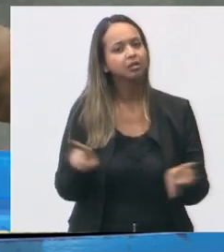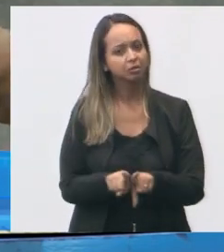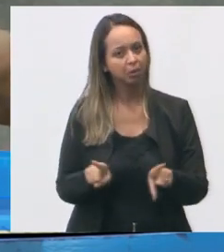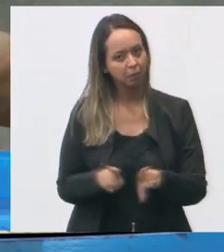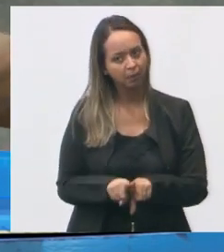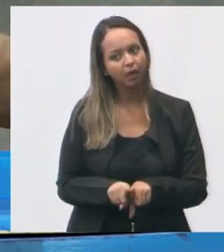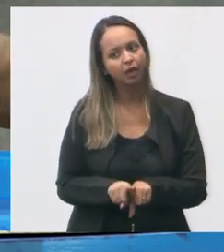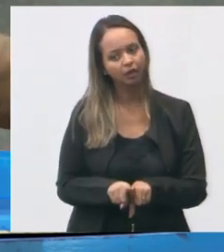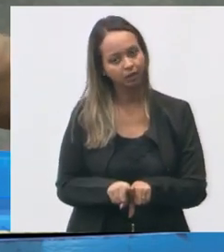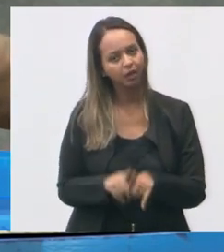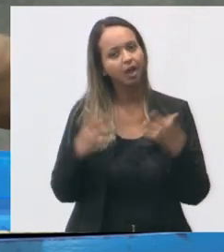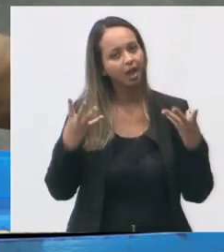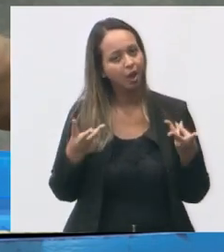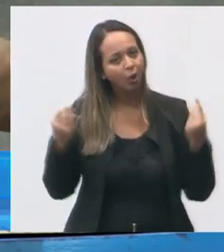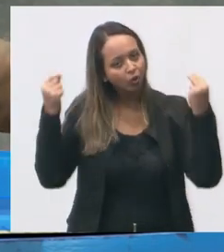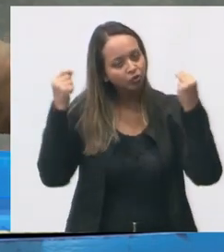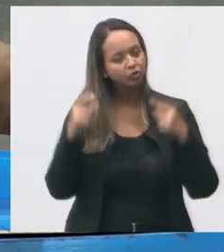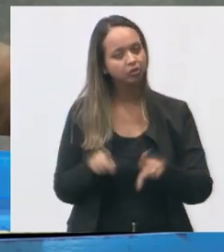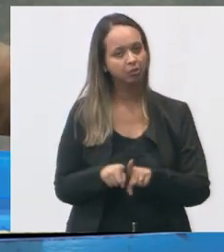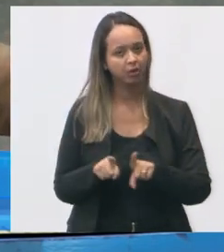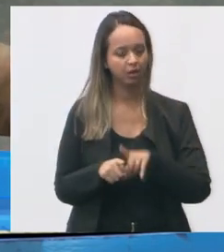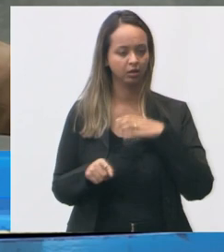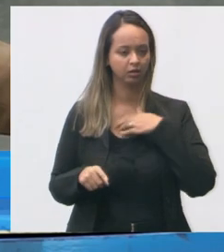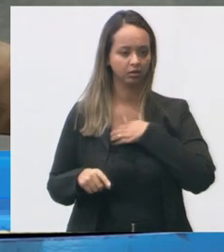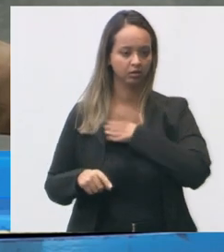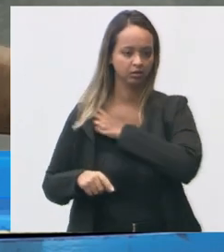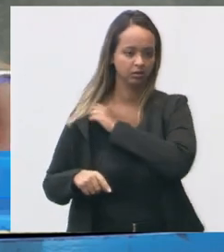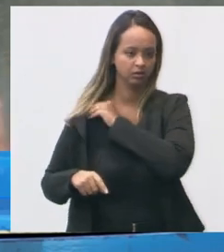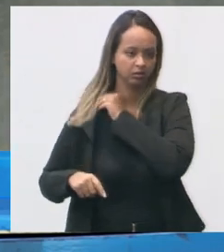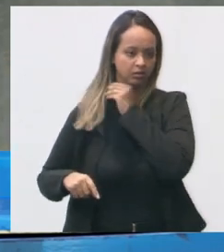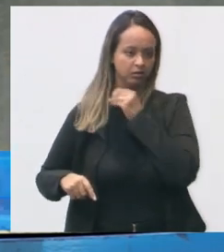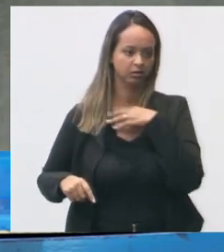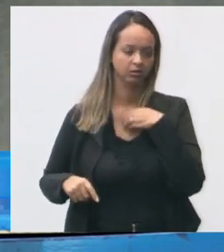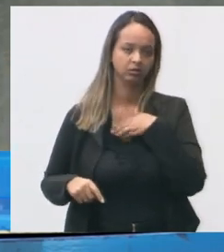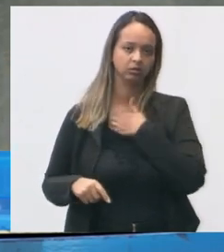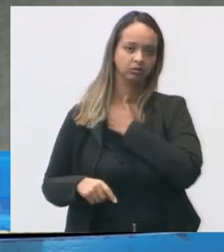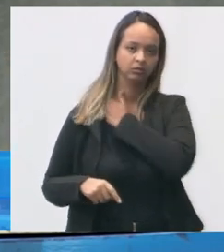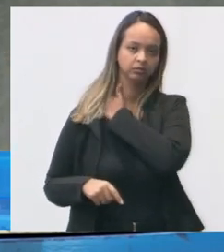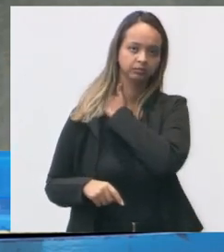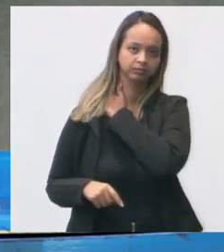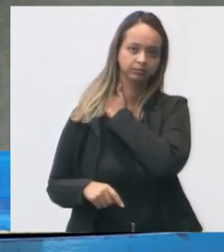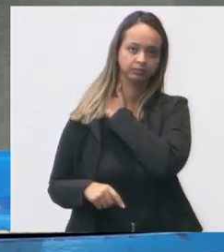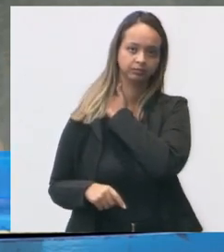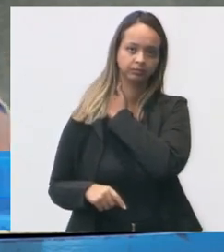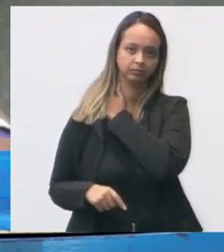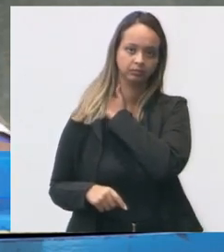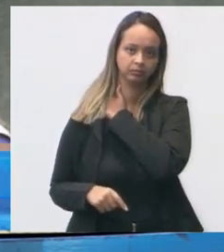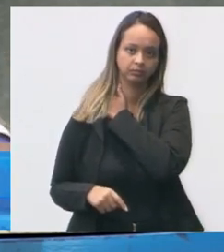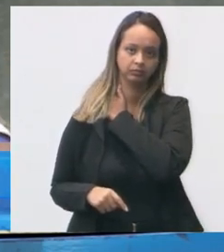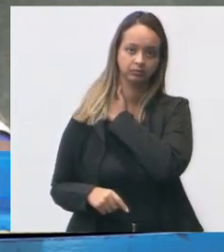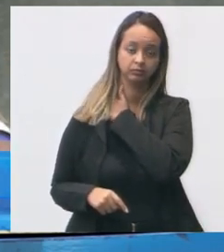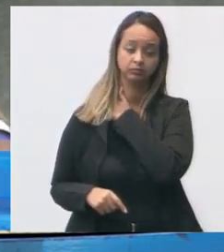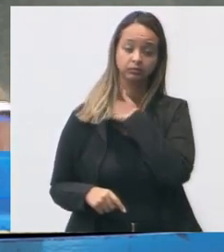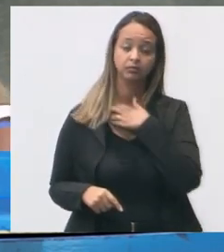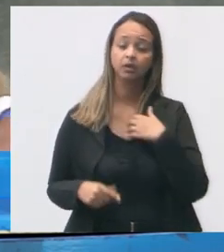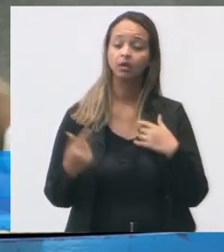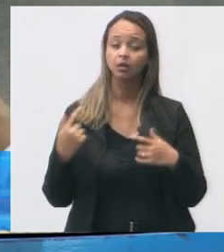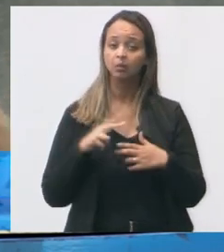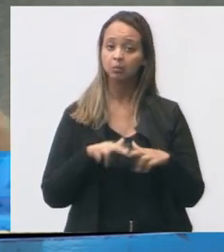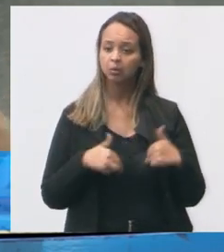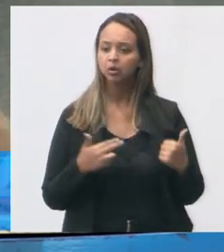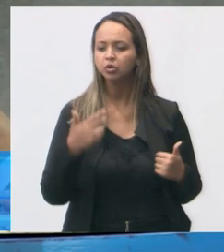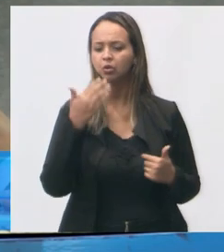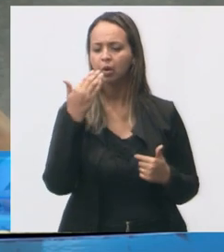elogios. Entendeu? Então, é nesse sentido que eu peço um olhar